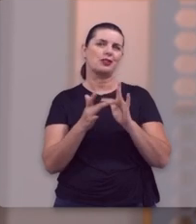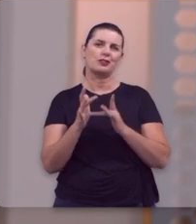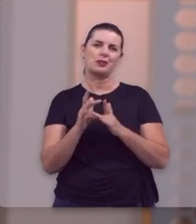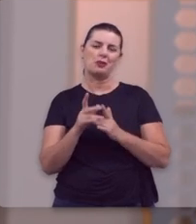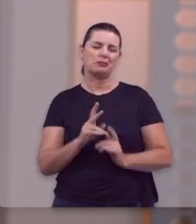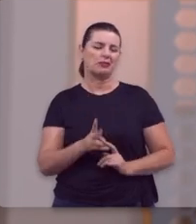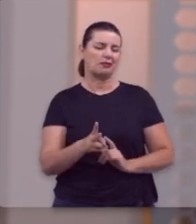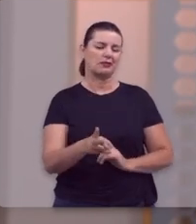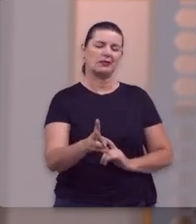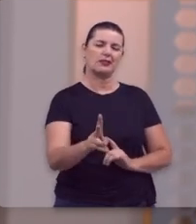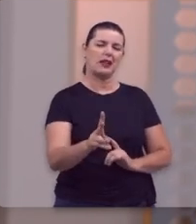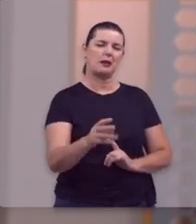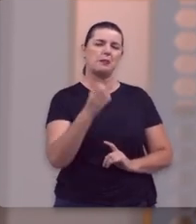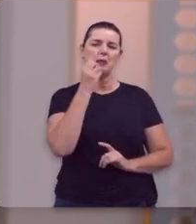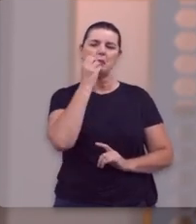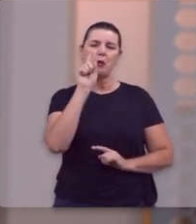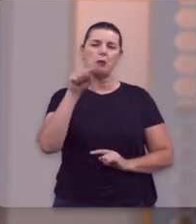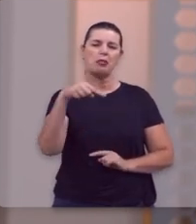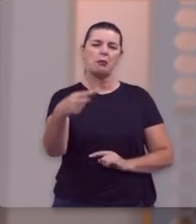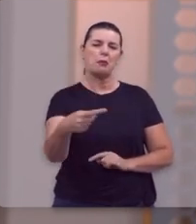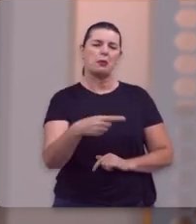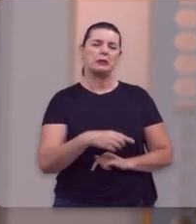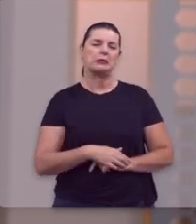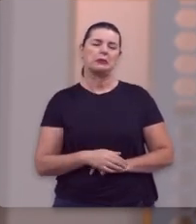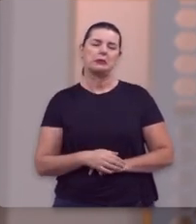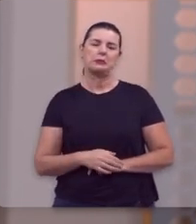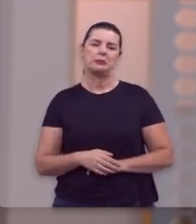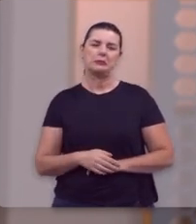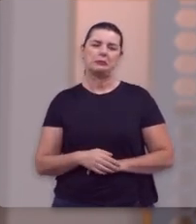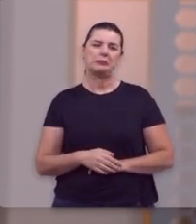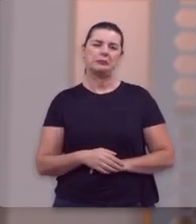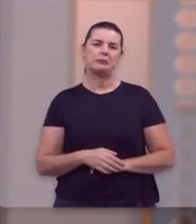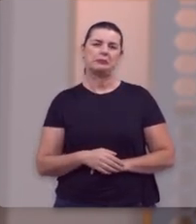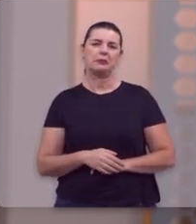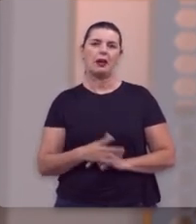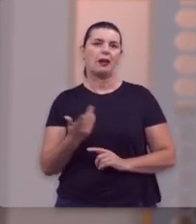Não, com Jesus o bom vinho sempre vem depois.